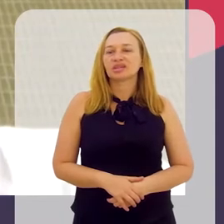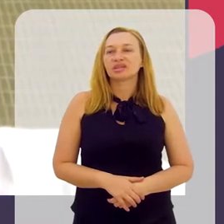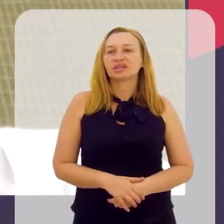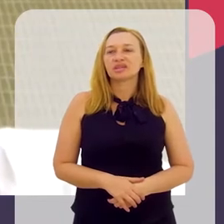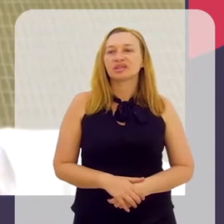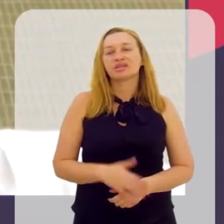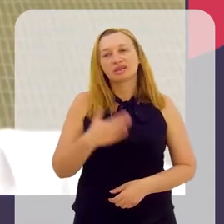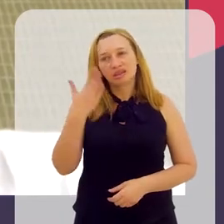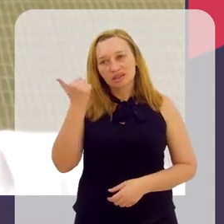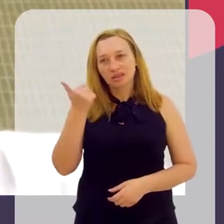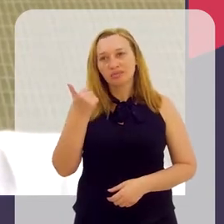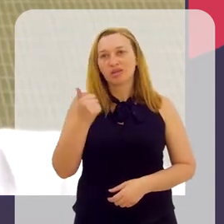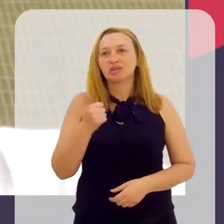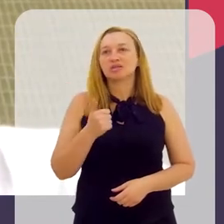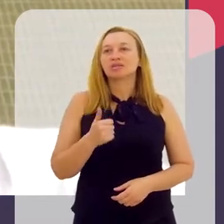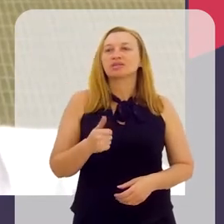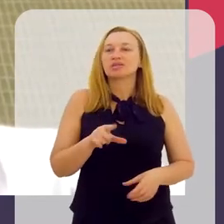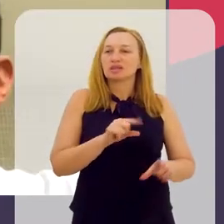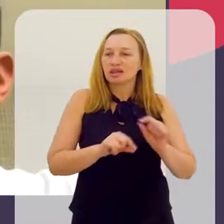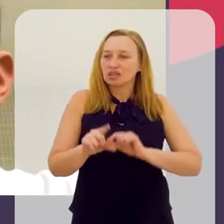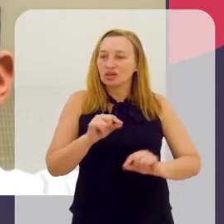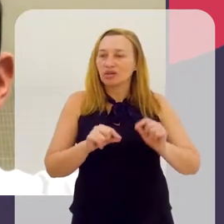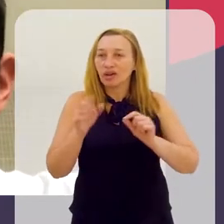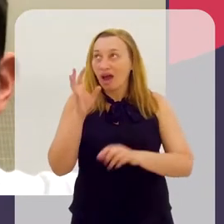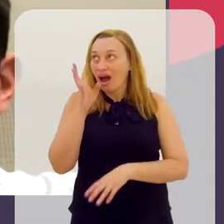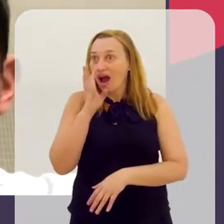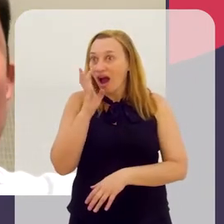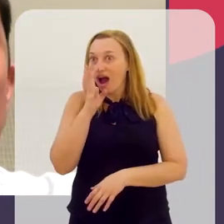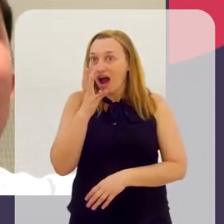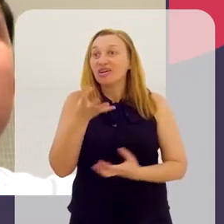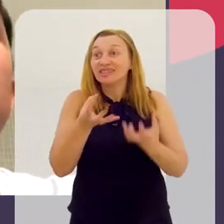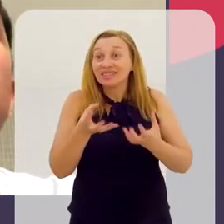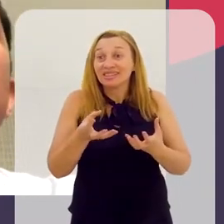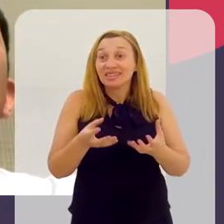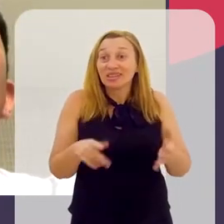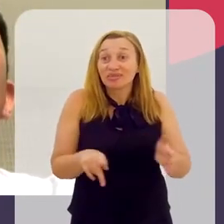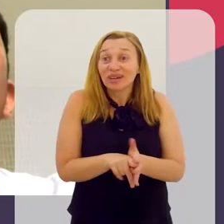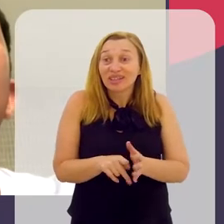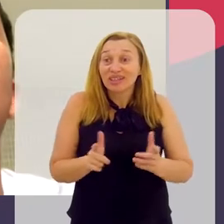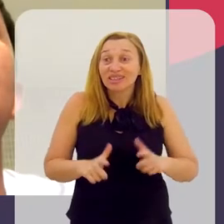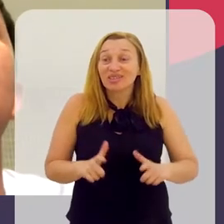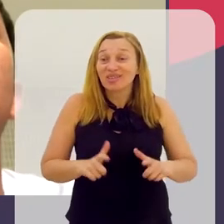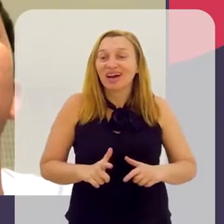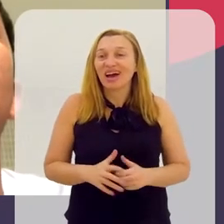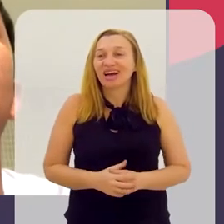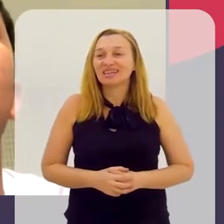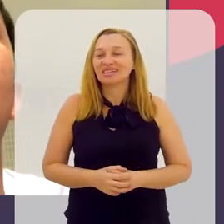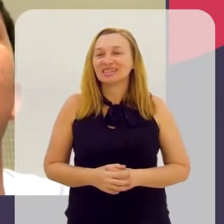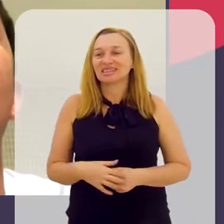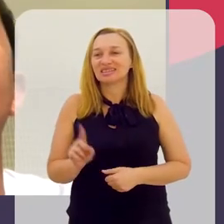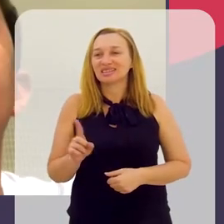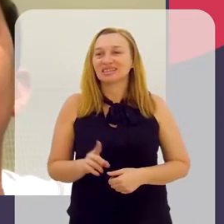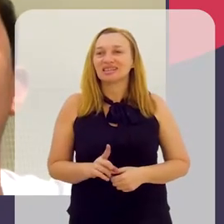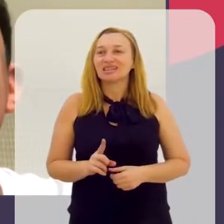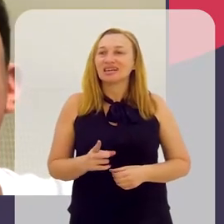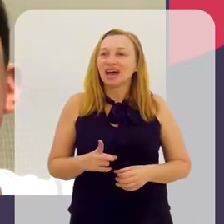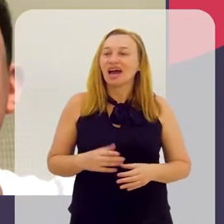Então, eu fiquei sabendo desse processo seletivo e aí eu fiquei encantado, queria muito fazer parte disso. E aí,